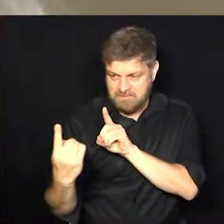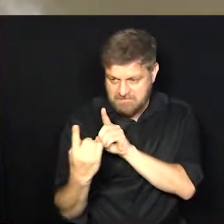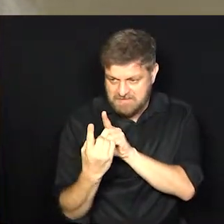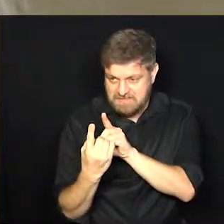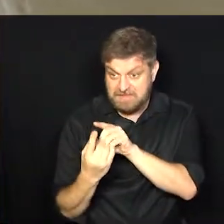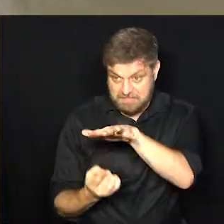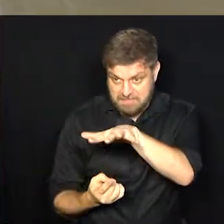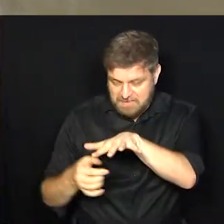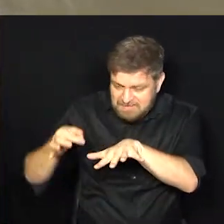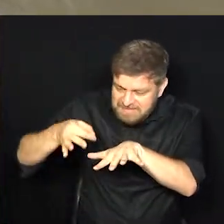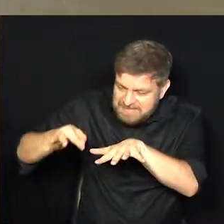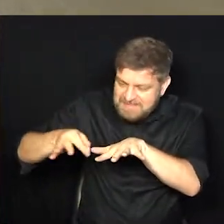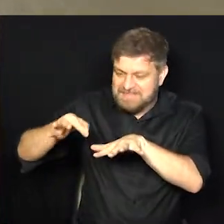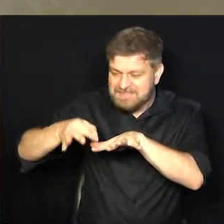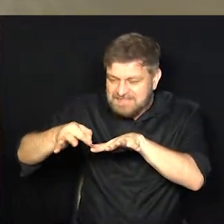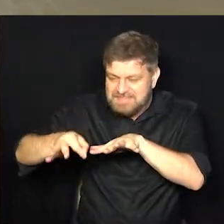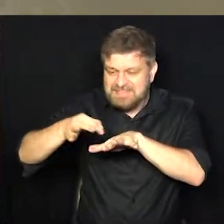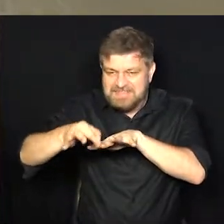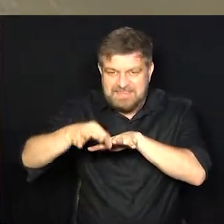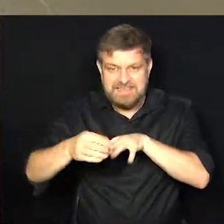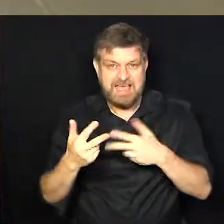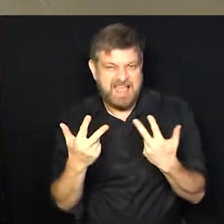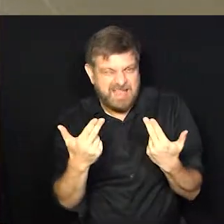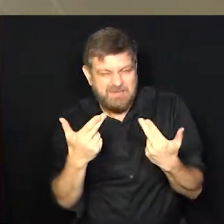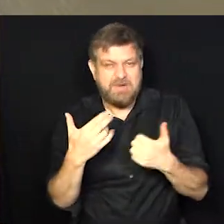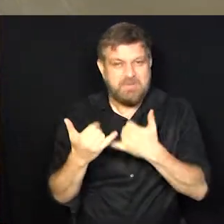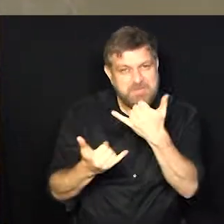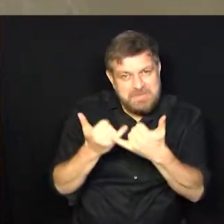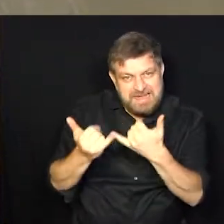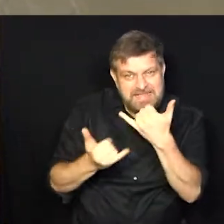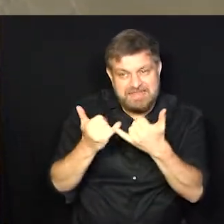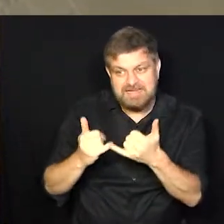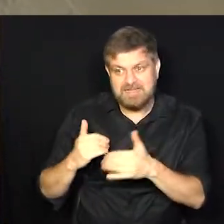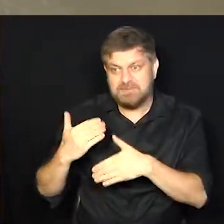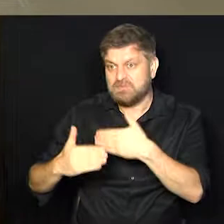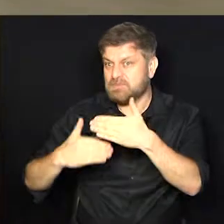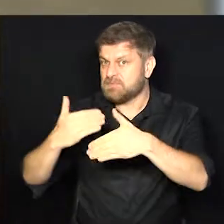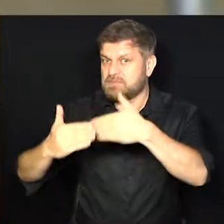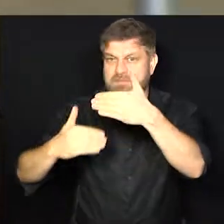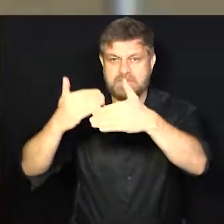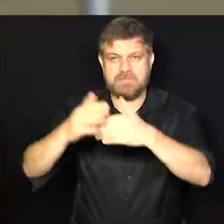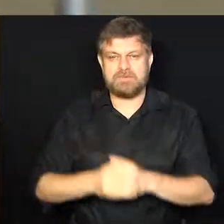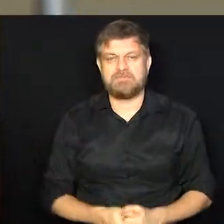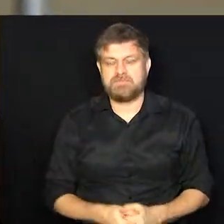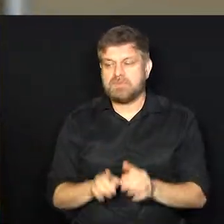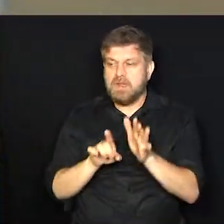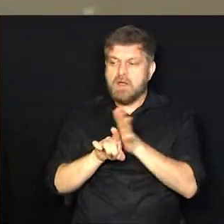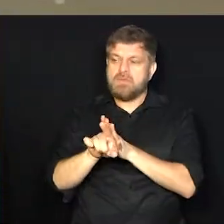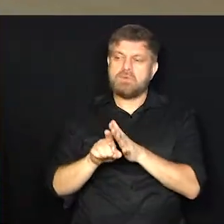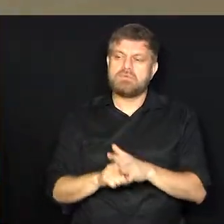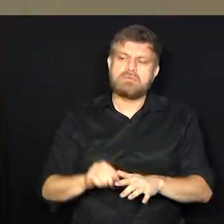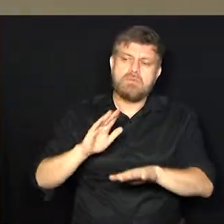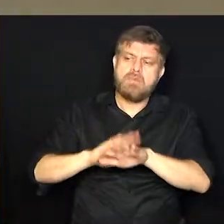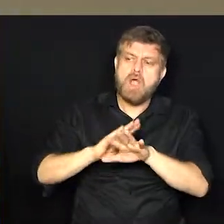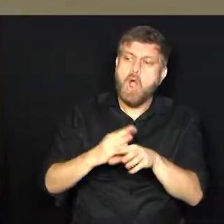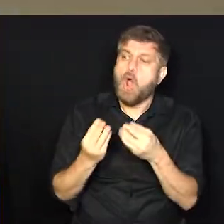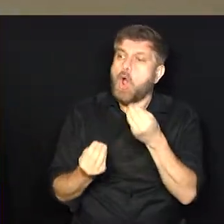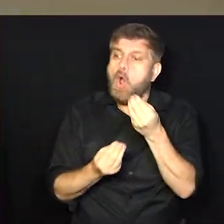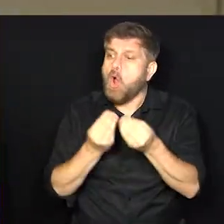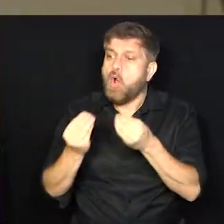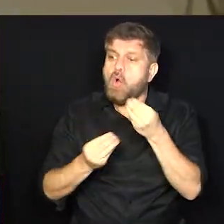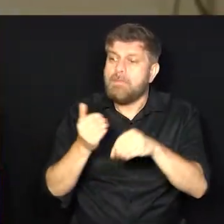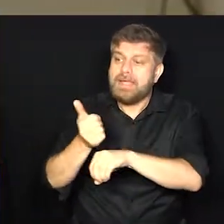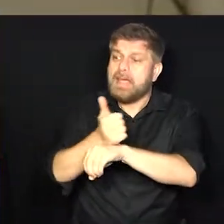e tudo mais. Sim, correto. Aí começou a gostar. Isso. Bom, e como que você se preparou? O que você fez para se tornar uma